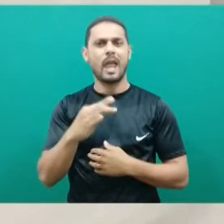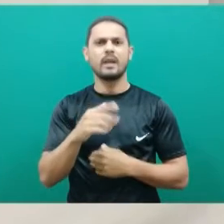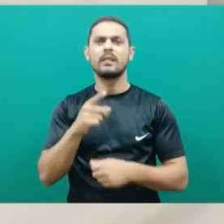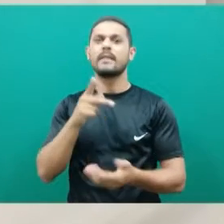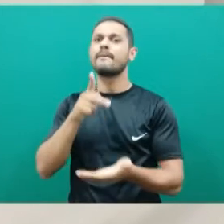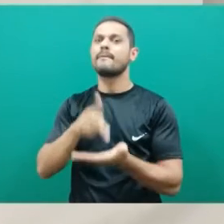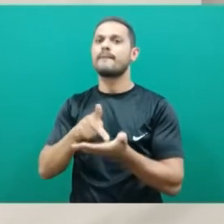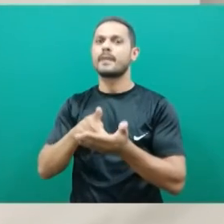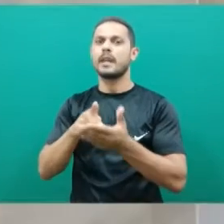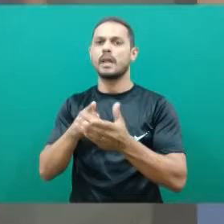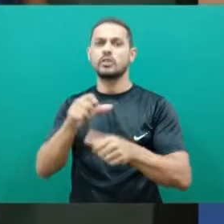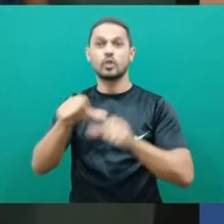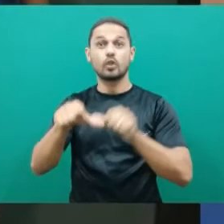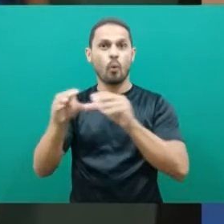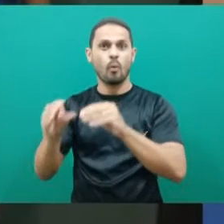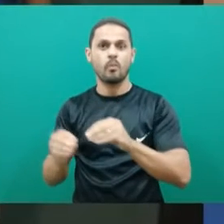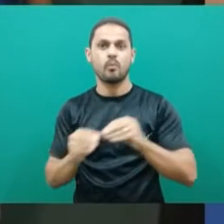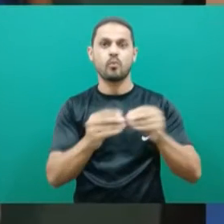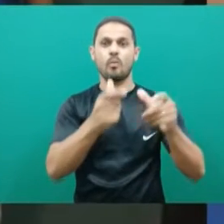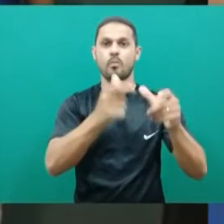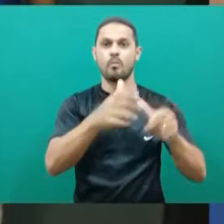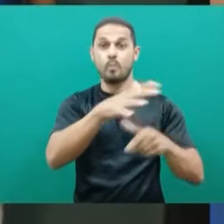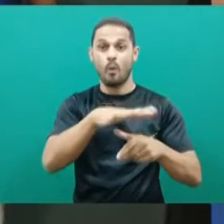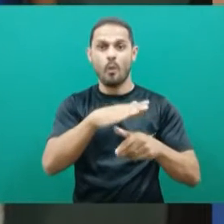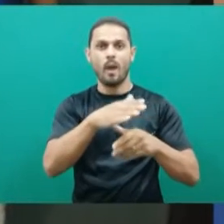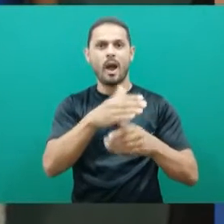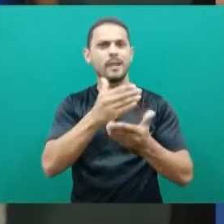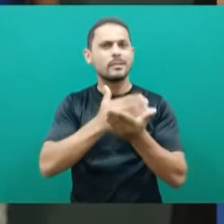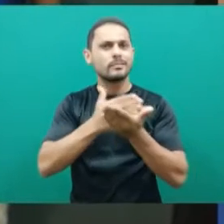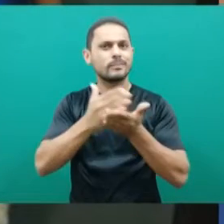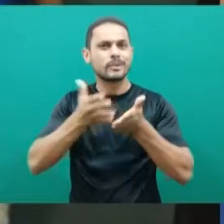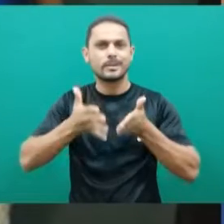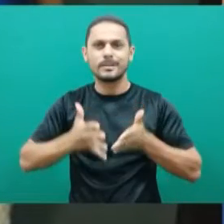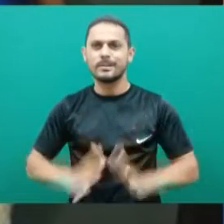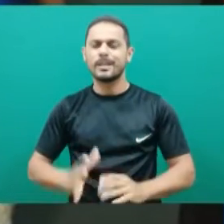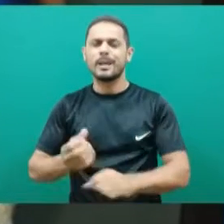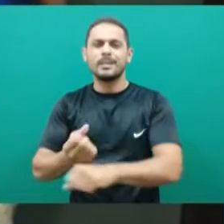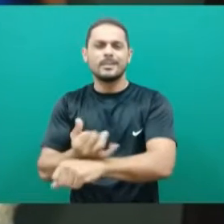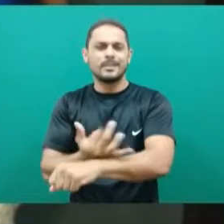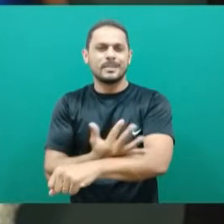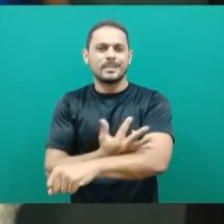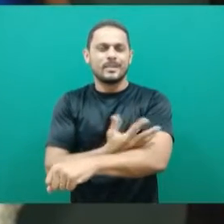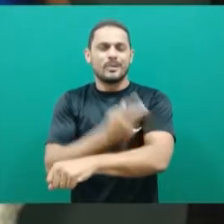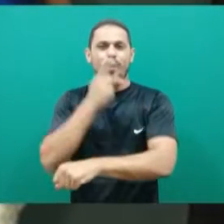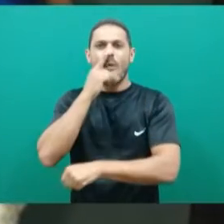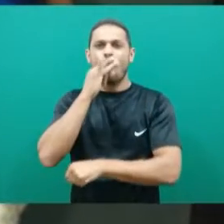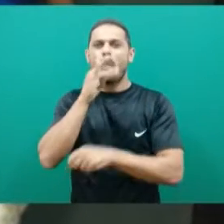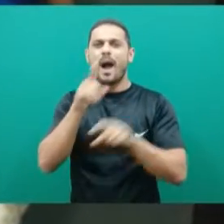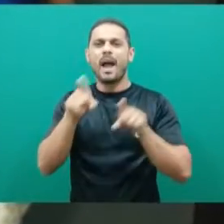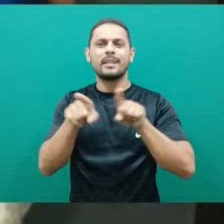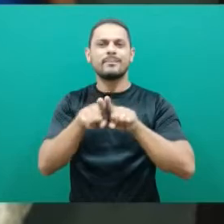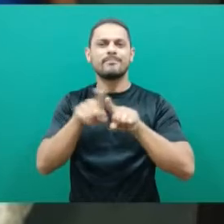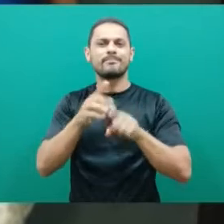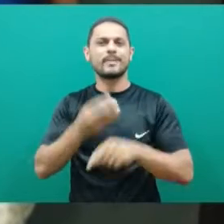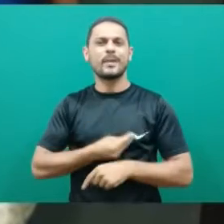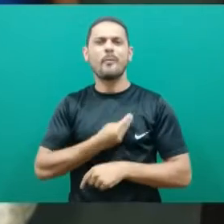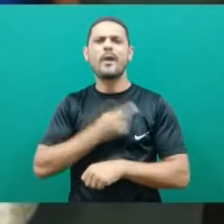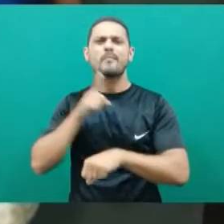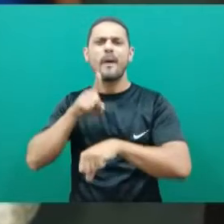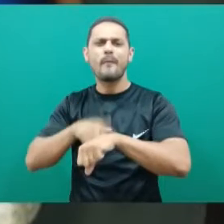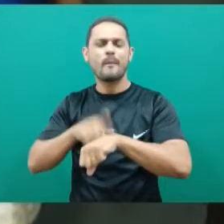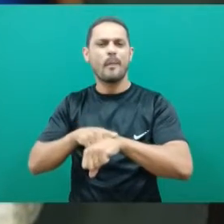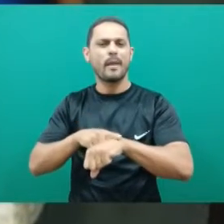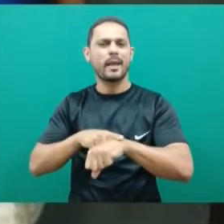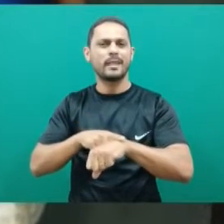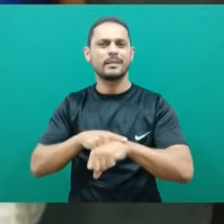E realmente, a gente já foi para o outro setor e foi todo o nascimento. A emoção do pai de participar naquele